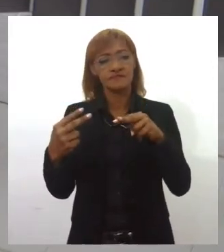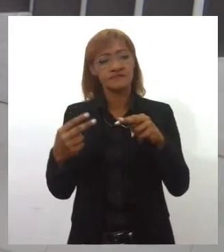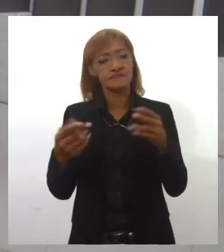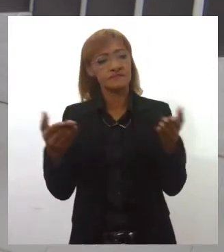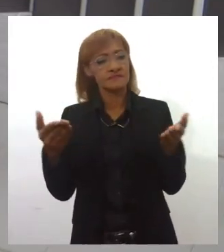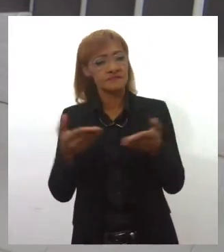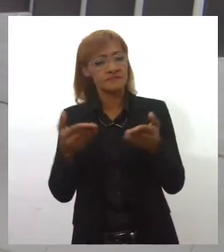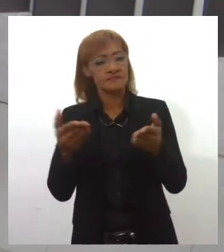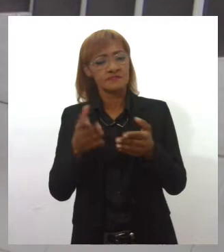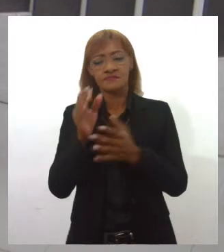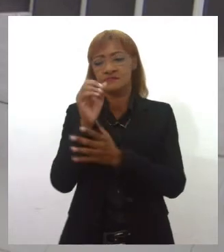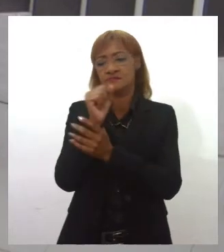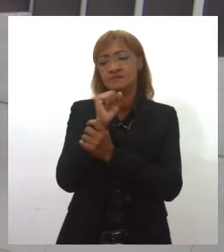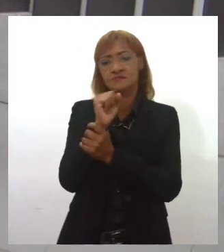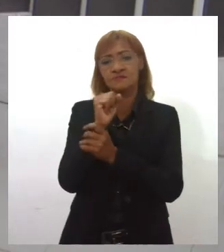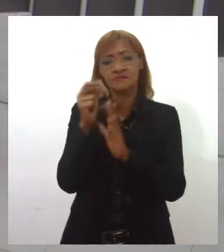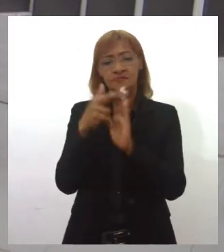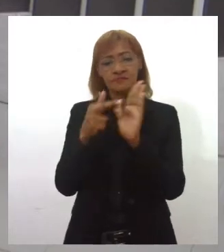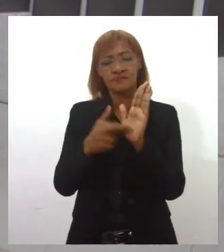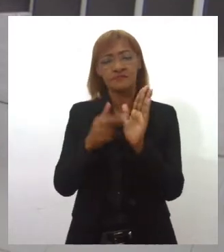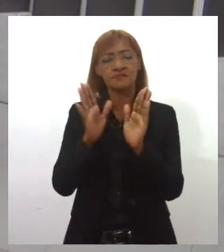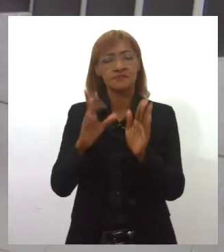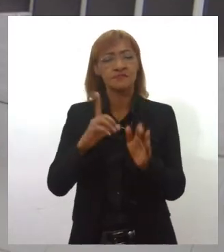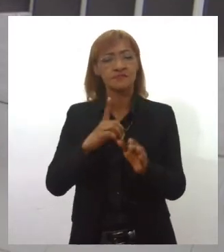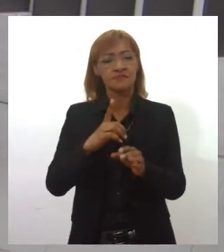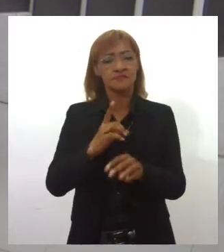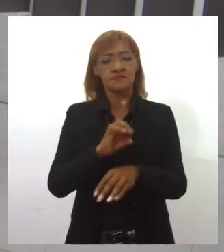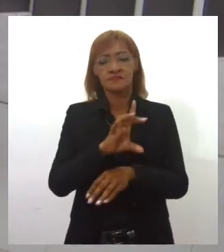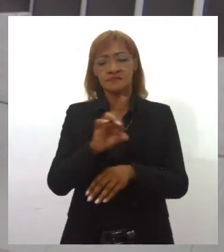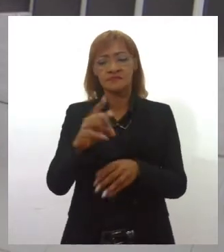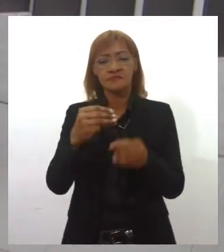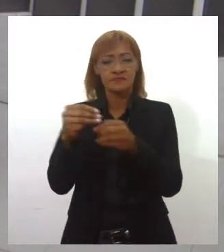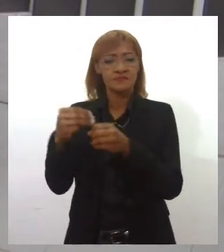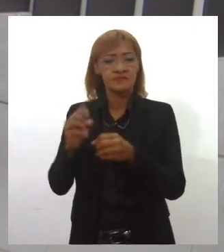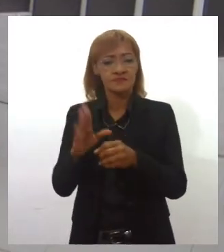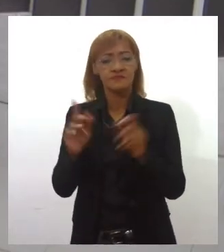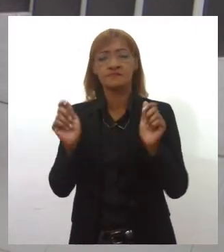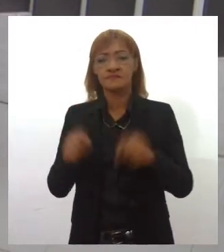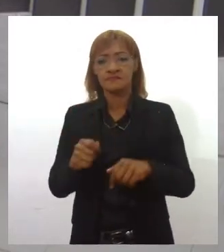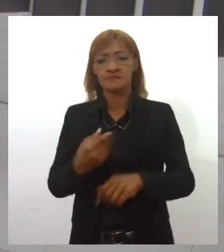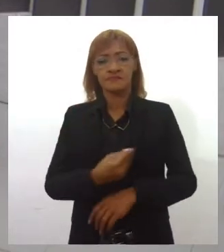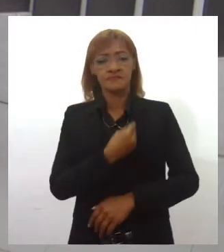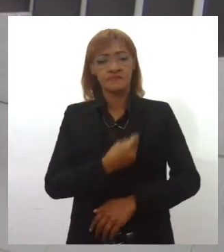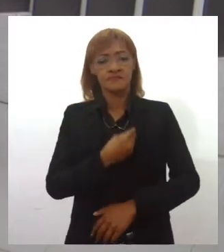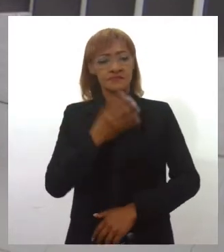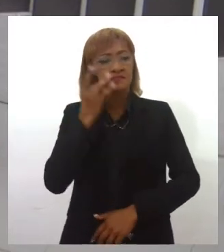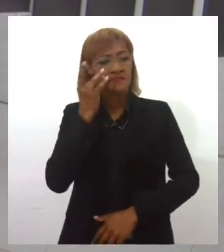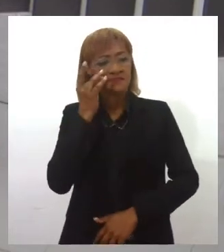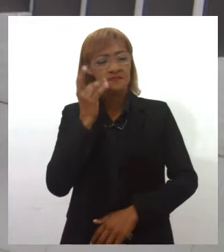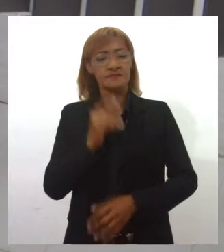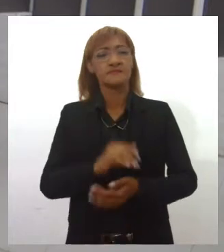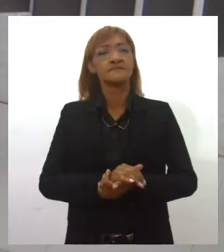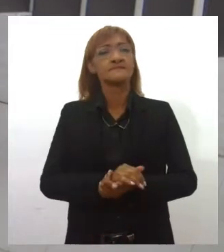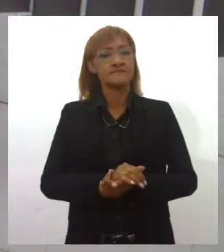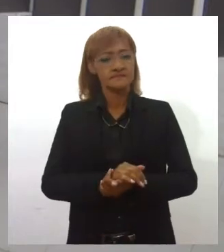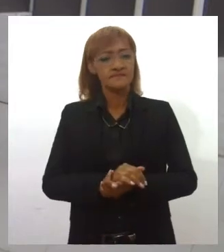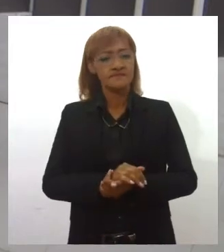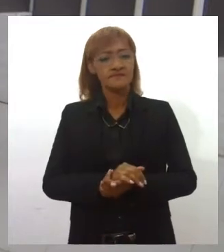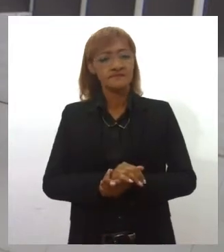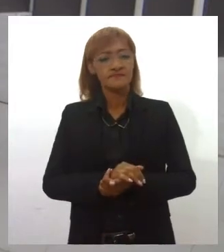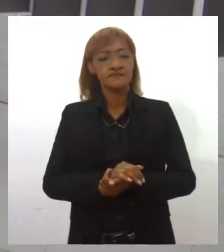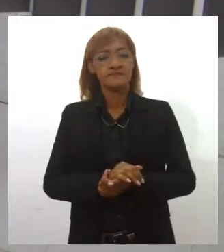critérios de segurança que estão sendo adotados por alguns municípios, evidentemente que podem ser feitos presenciais, obedecidos os critérios das autoridades sanitárias.